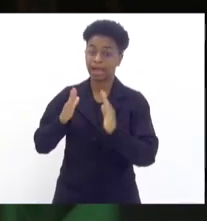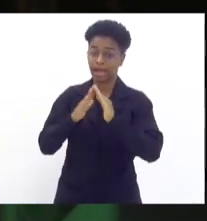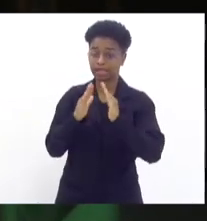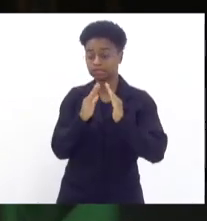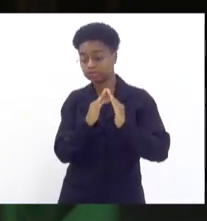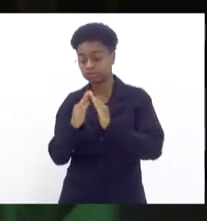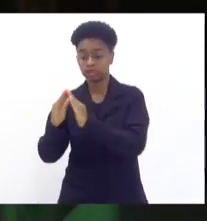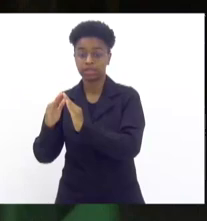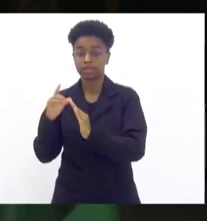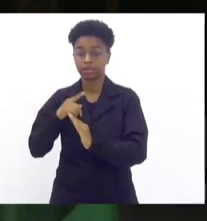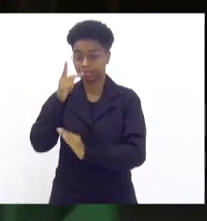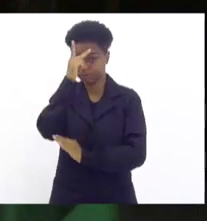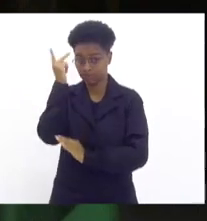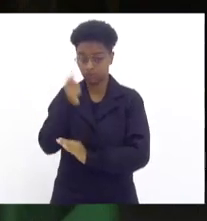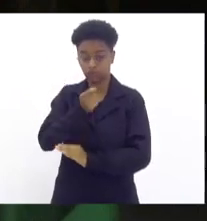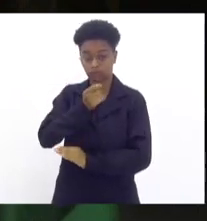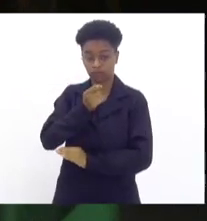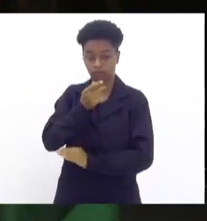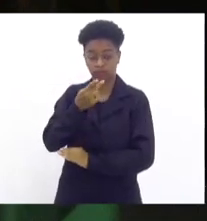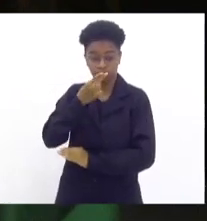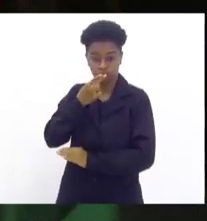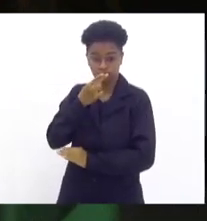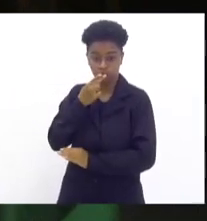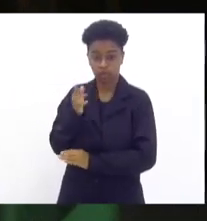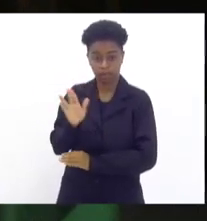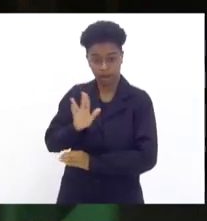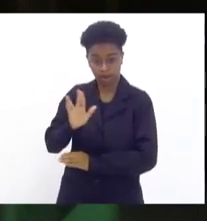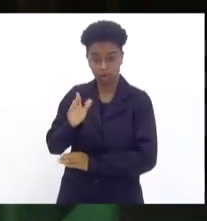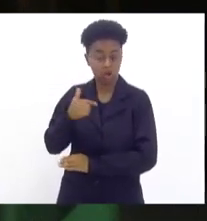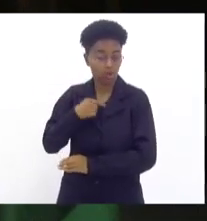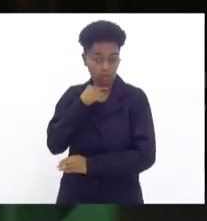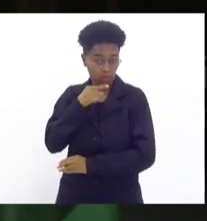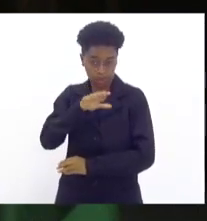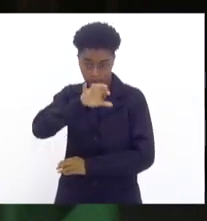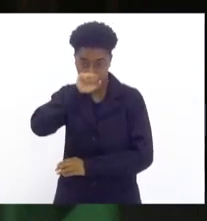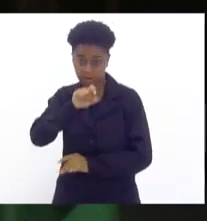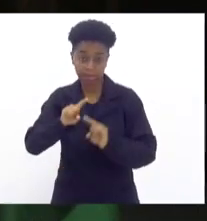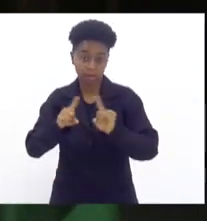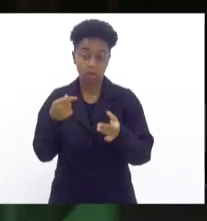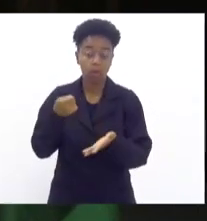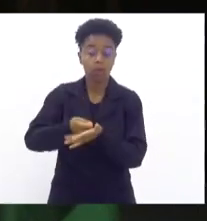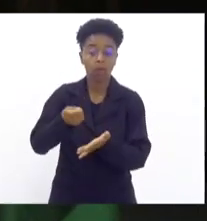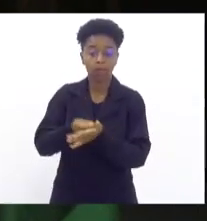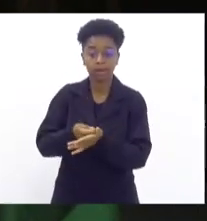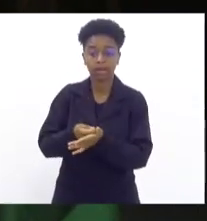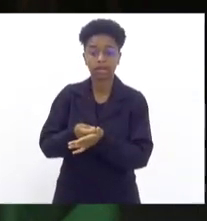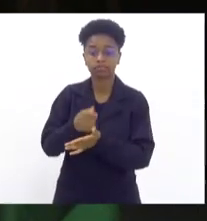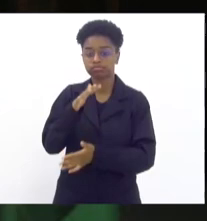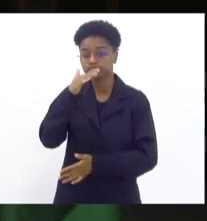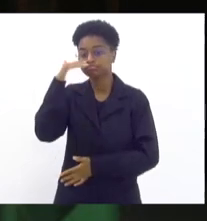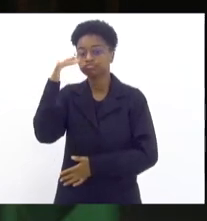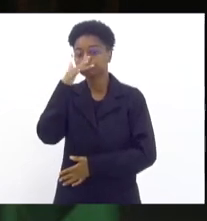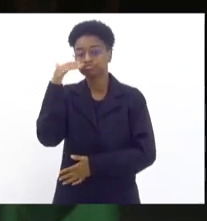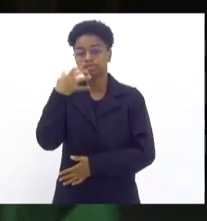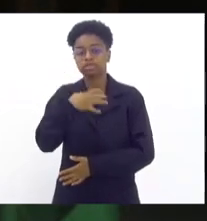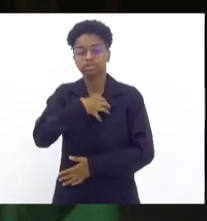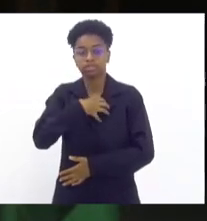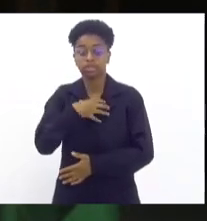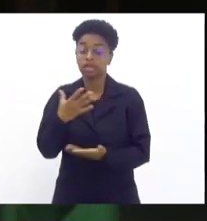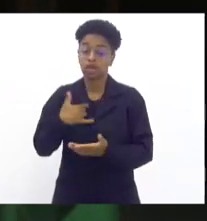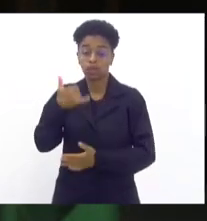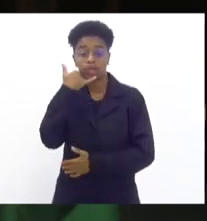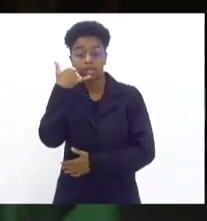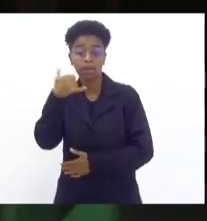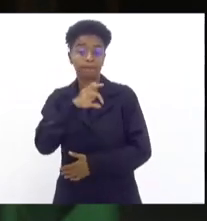uma pessoa que fuma maconha e eu tenho um problema respiratório e sou obrigada a ficar sentindo aquele cheiro. Liguei para um amigo